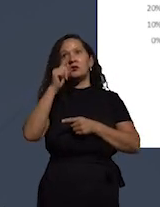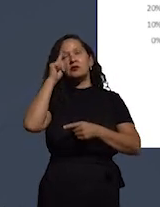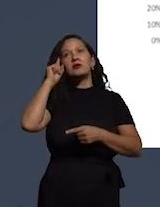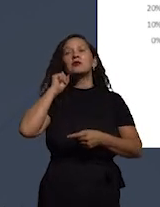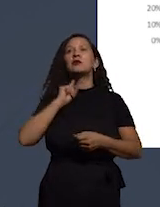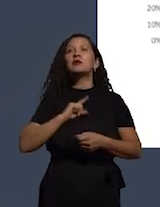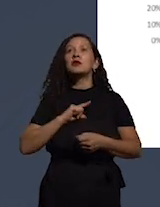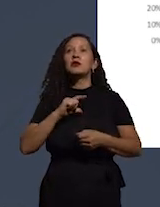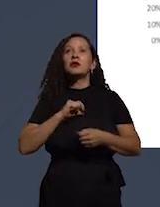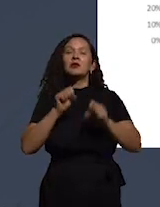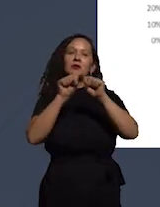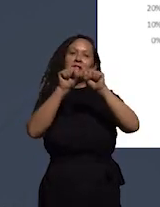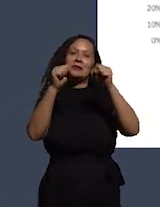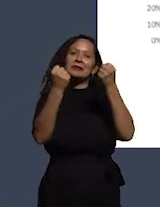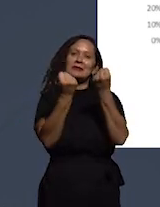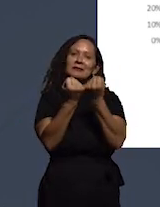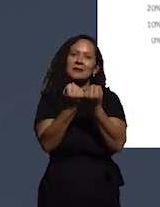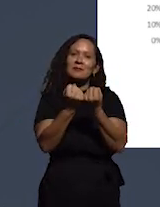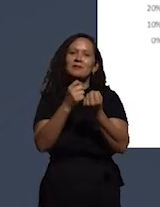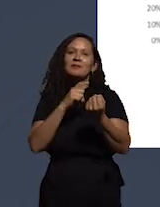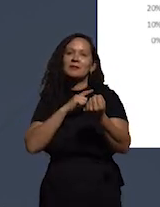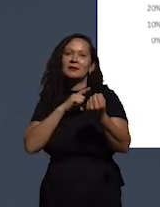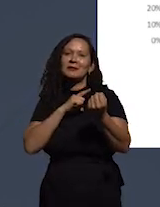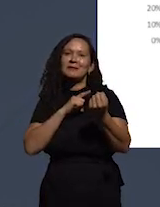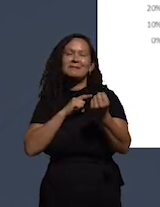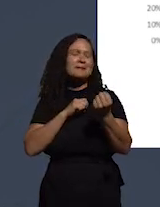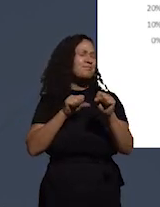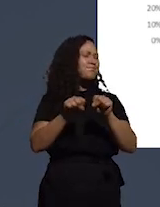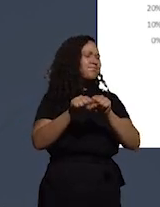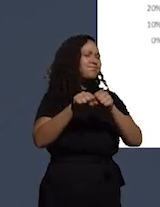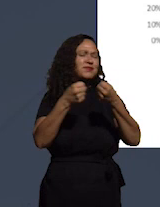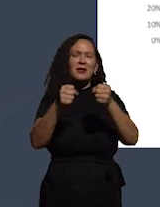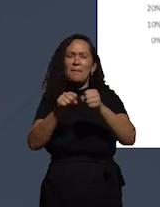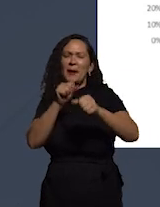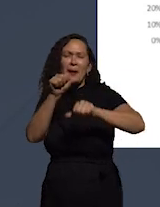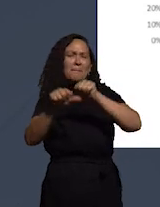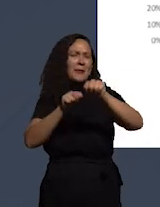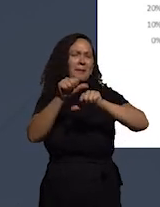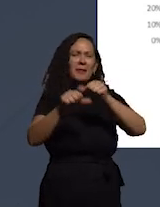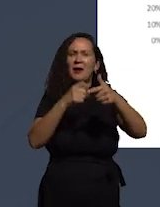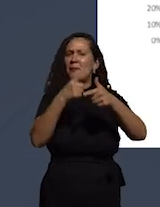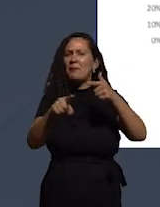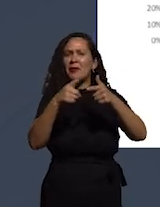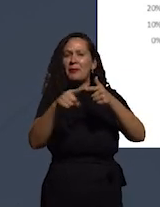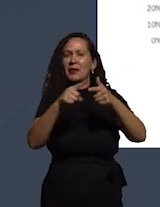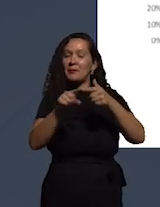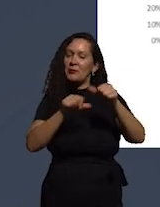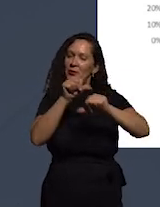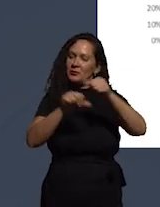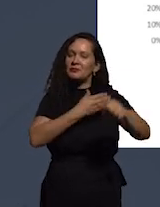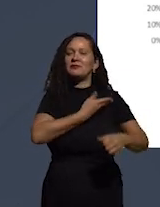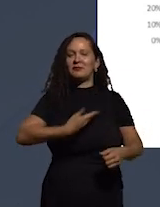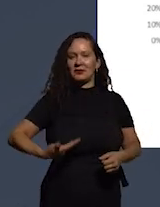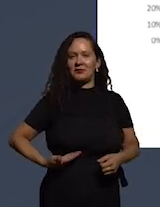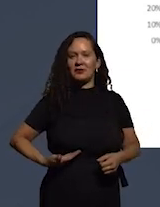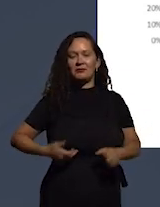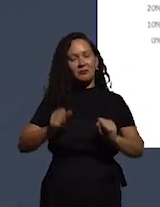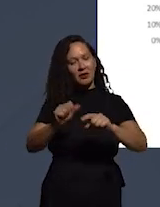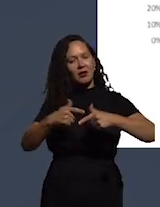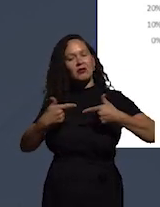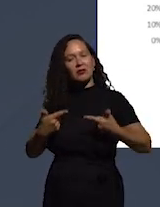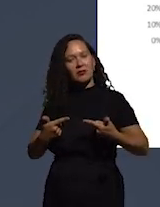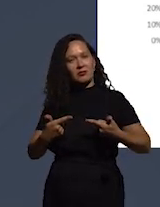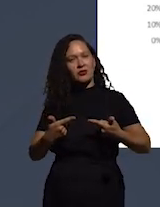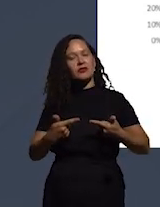nesse sistema, elas colapsaram quando a mudança desse governo. Então, a sorte, digamos assim,